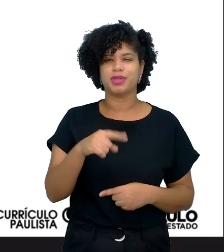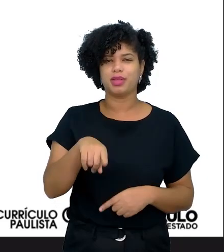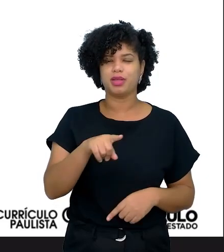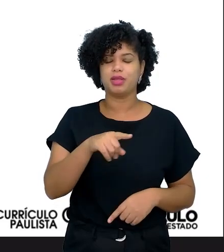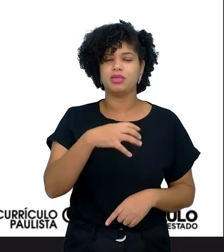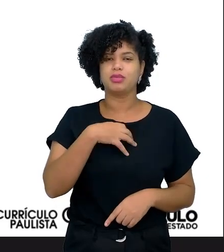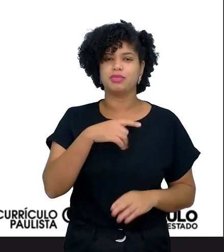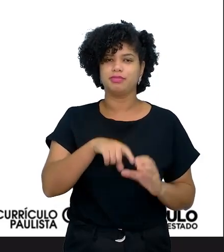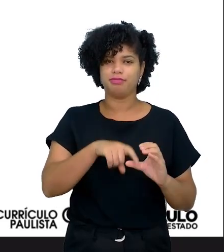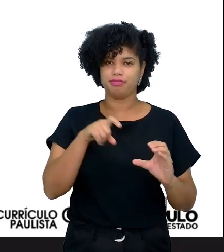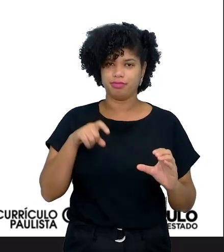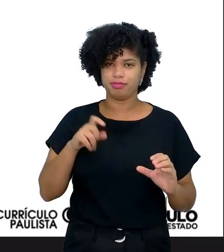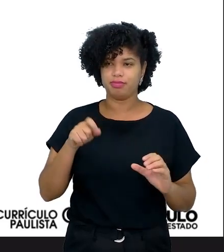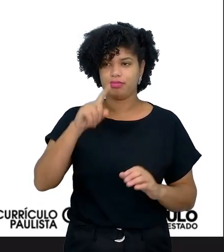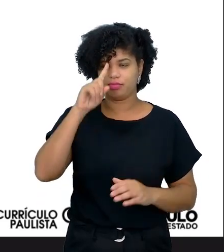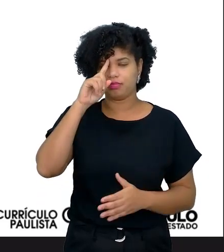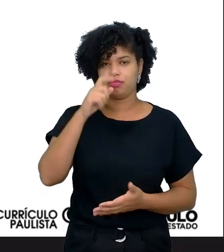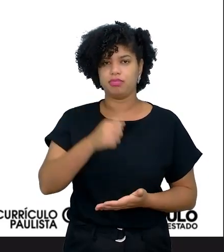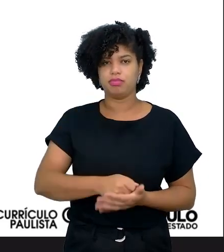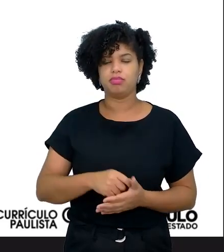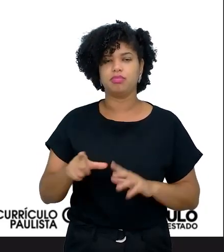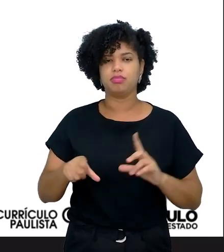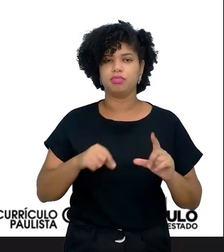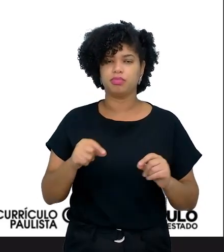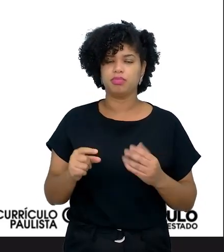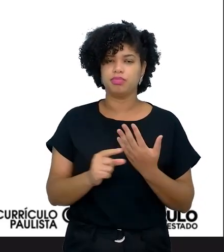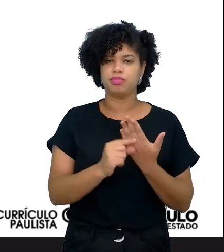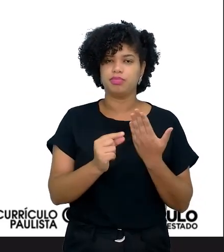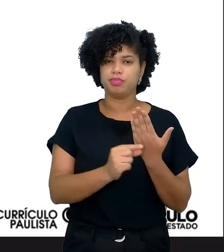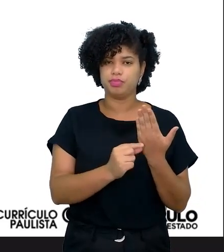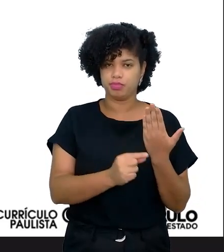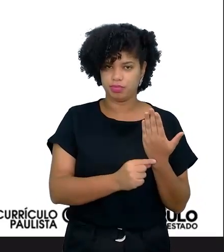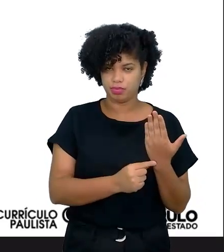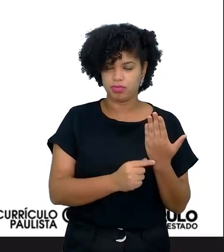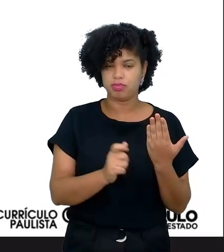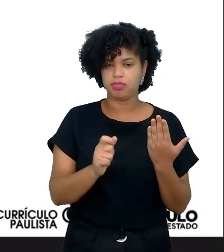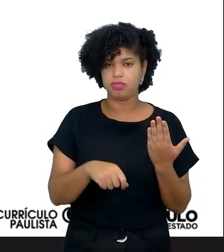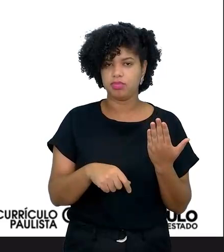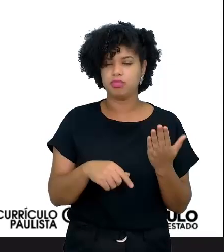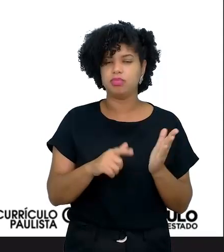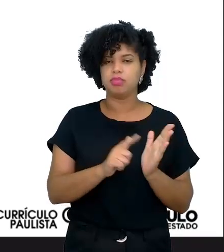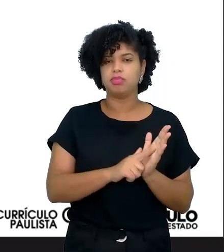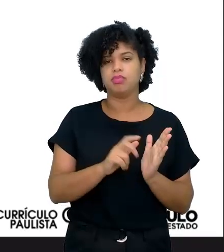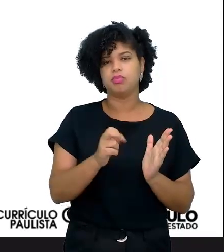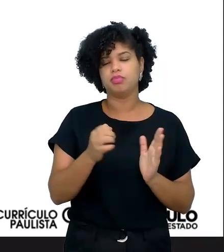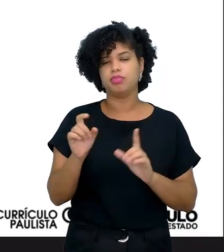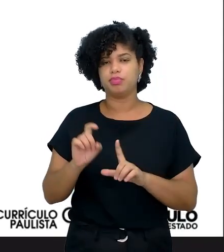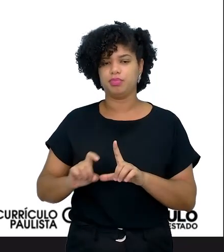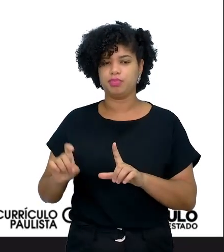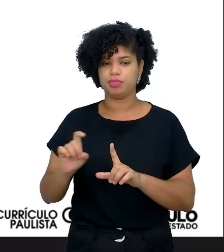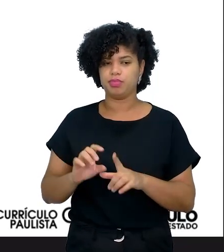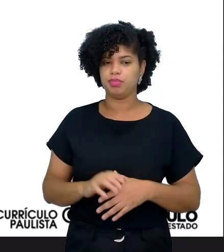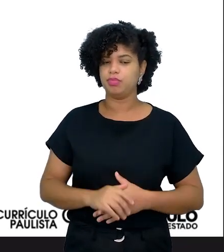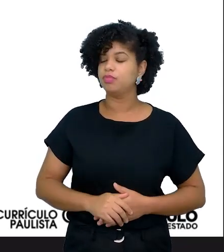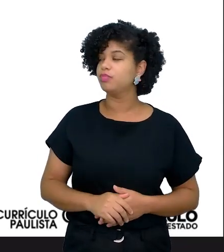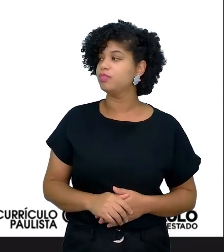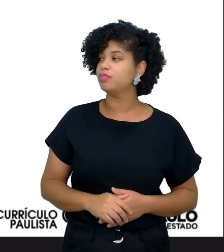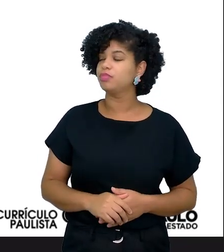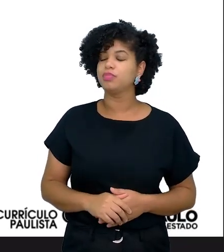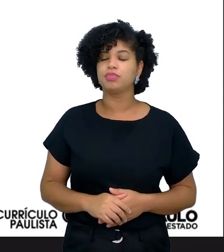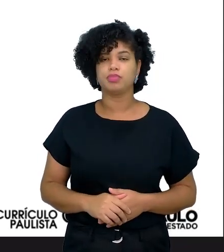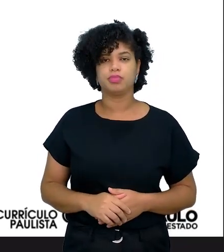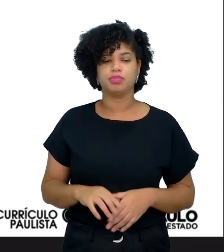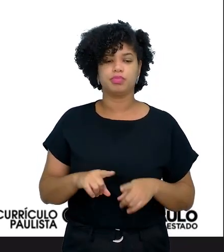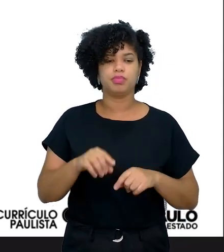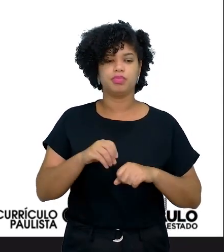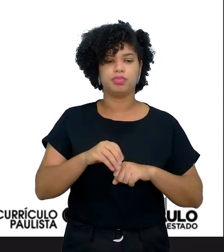escolham, né? Essas referências bibliográficas, tanto impressas como digitais. Bom, então Bassos, né? Ele sugere algumas